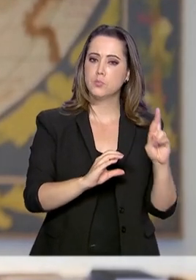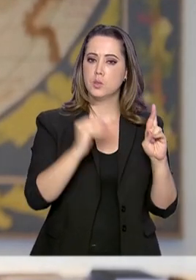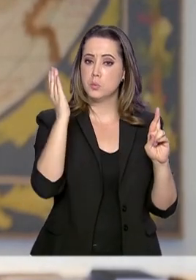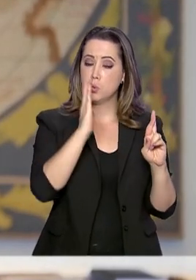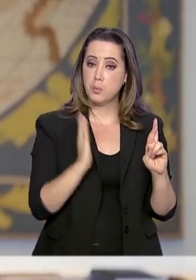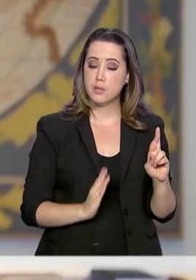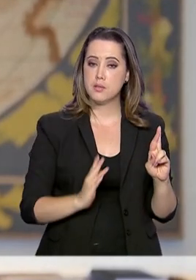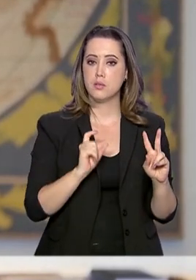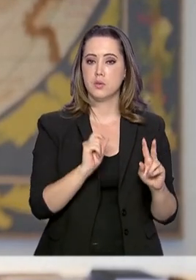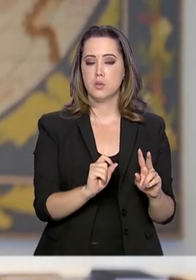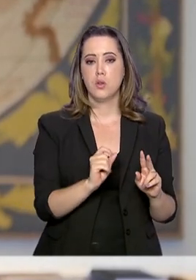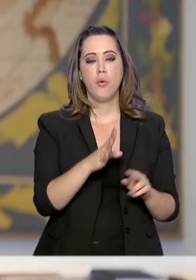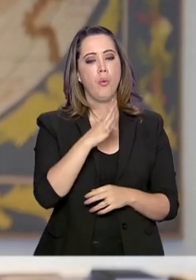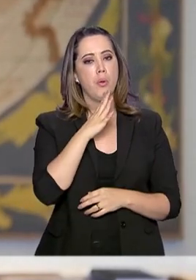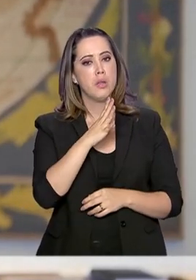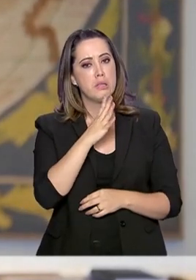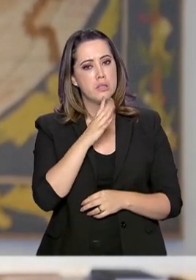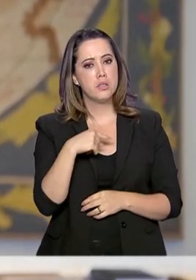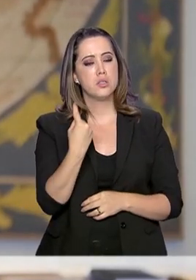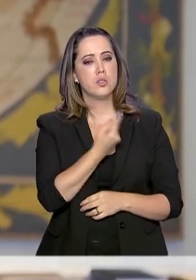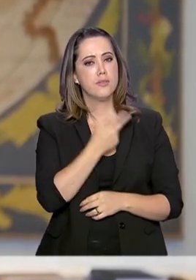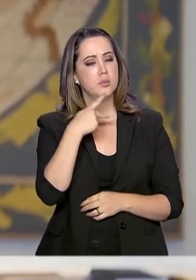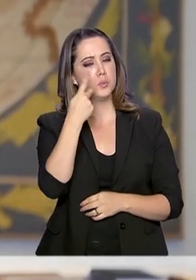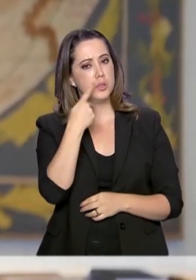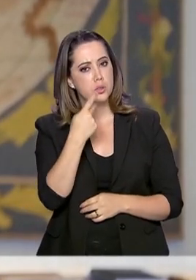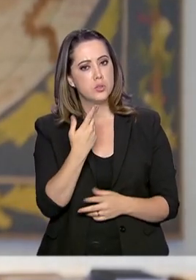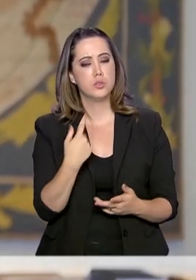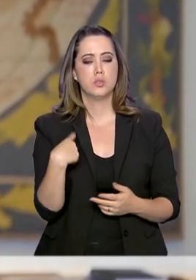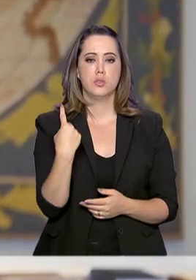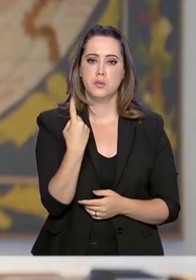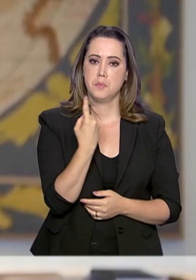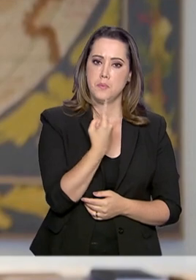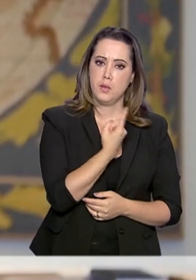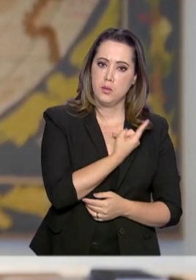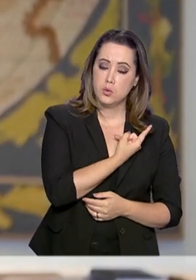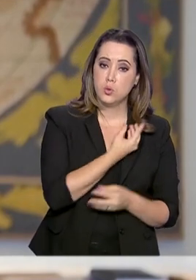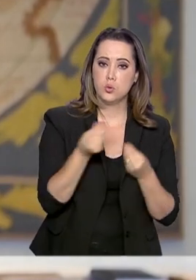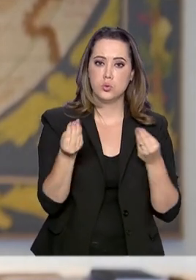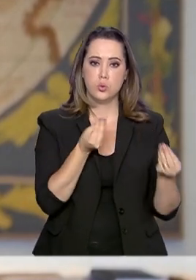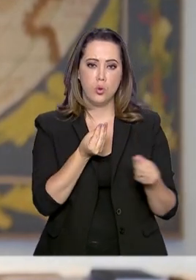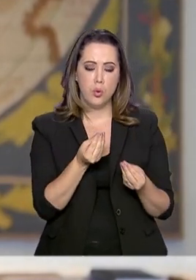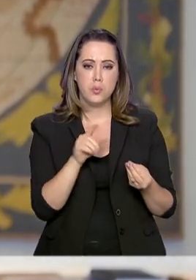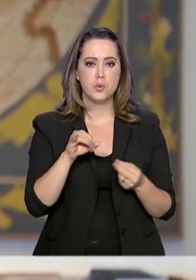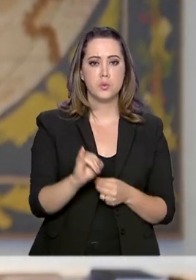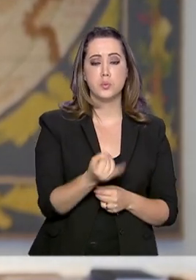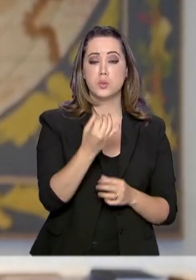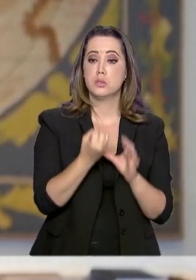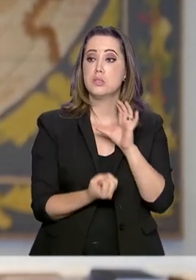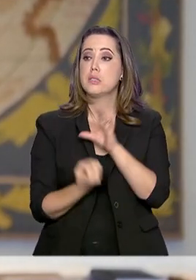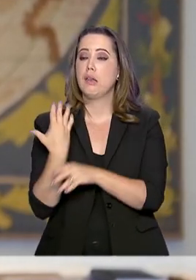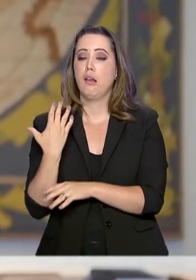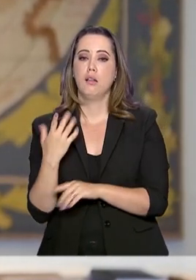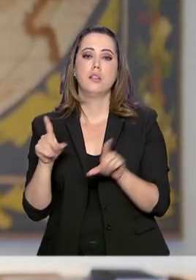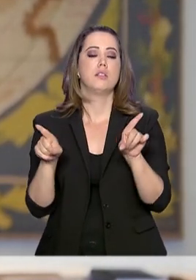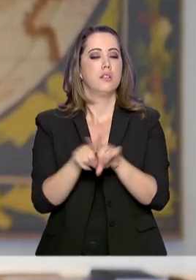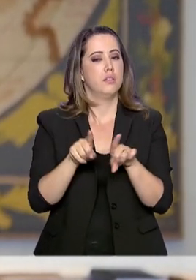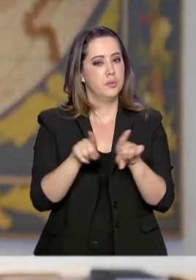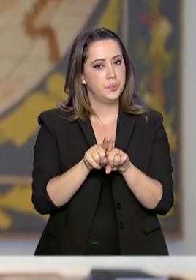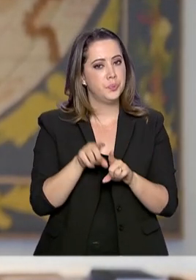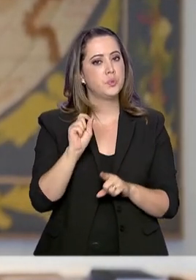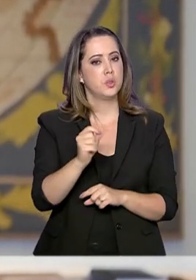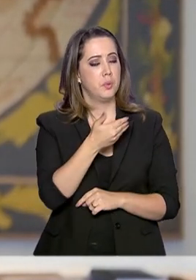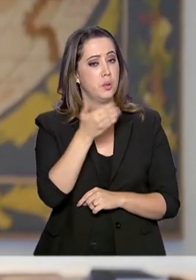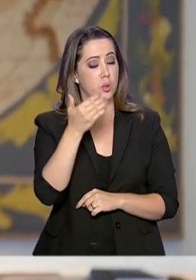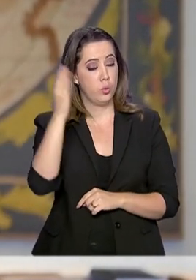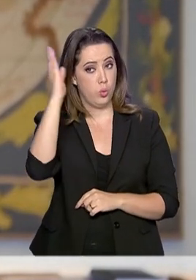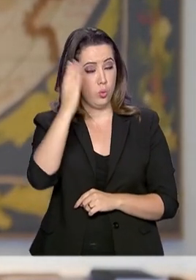Brasil conheçam as nossas políticas, conheçam as nossas orientações e as oportunidades que estão sendo criadas e também para que o governo